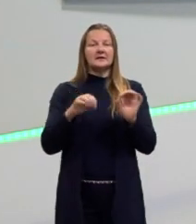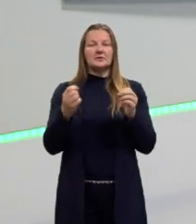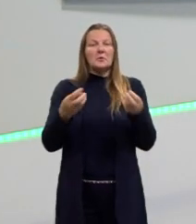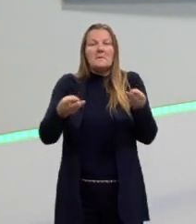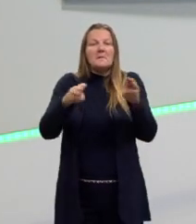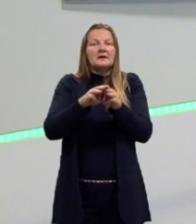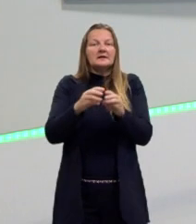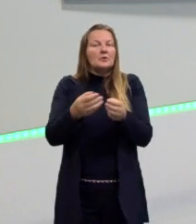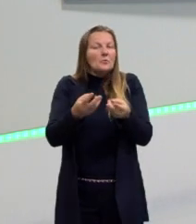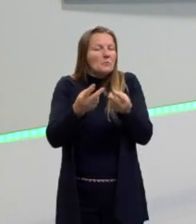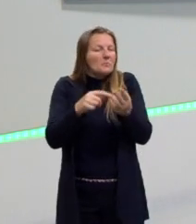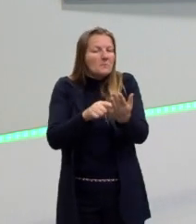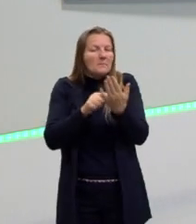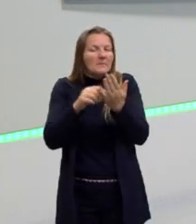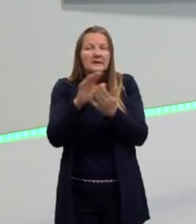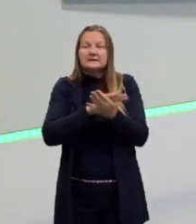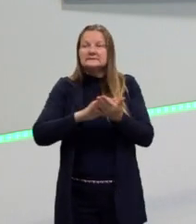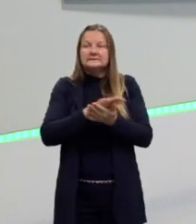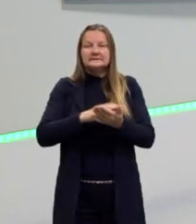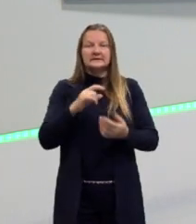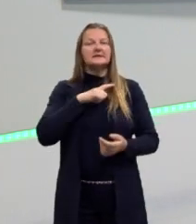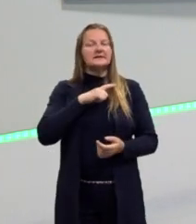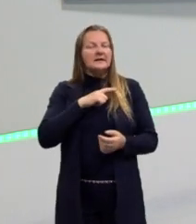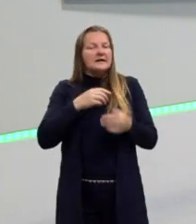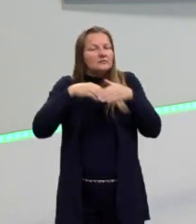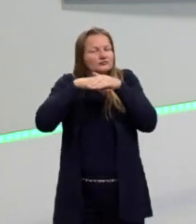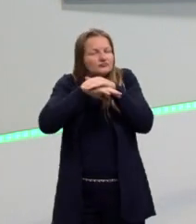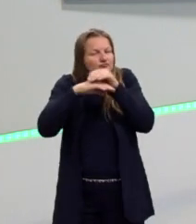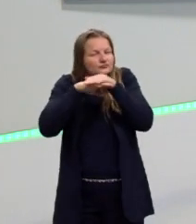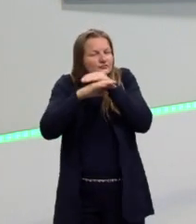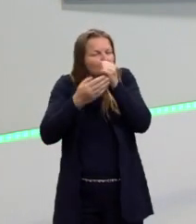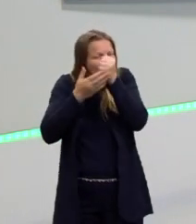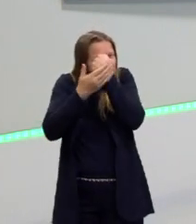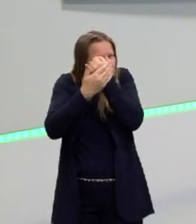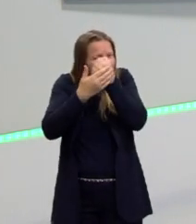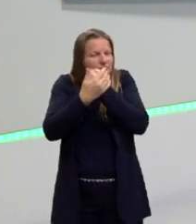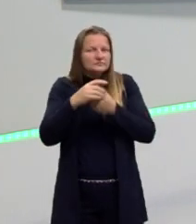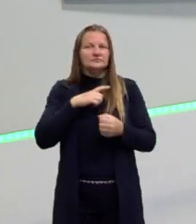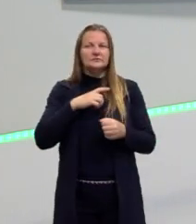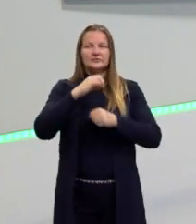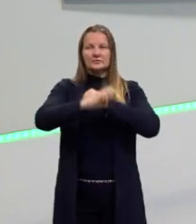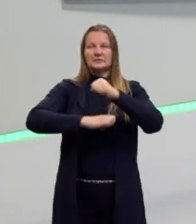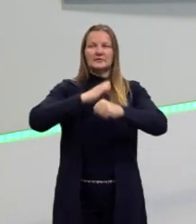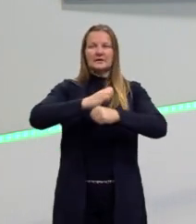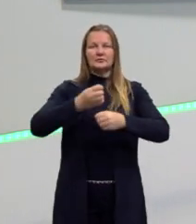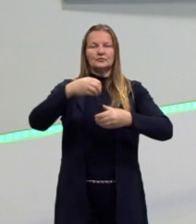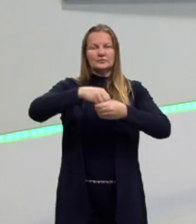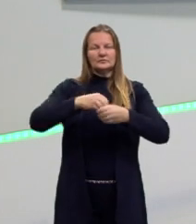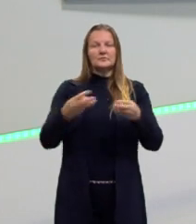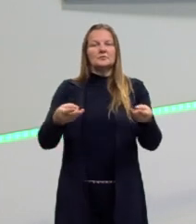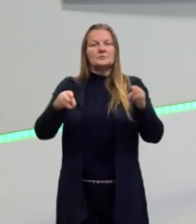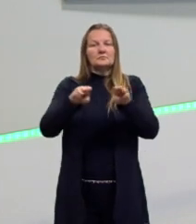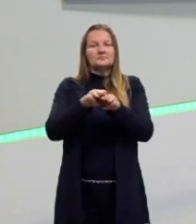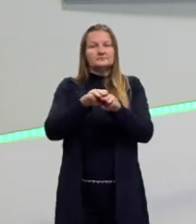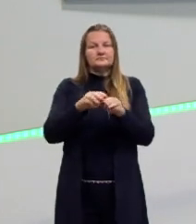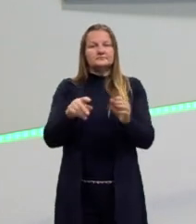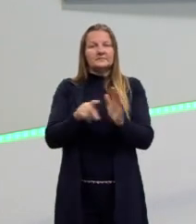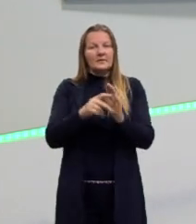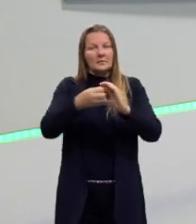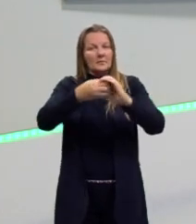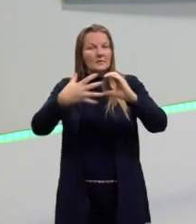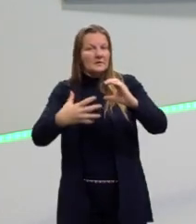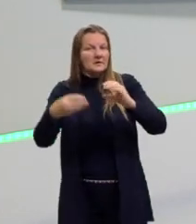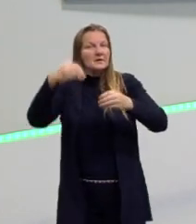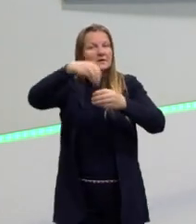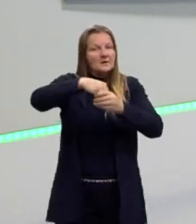magnetismo. Mas não quer dizer que eles não tenham, né, cada elétron desse corpo não tem o magnetismo como uma característica